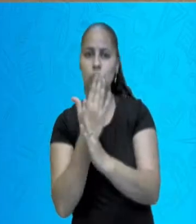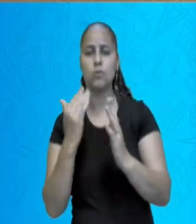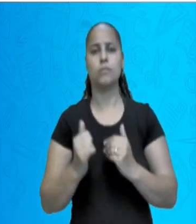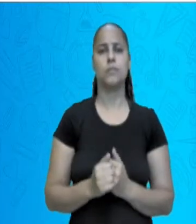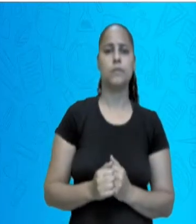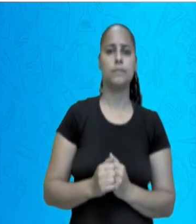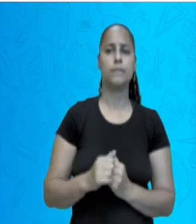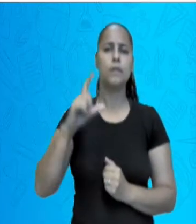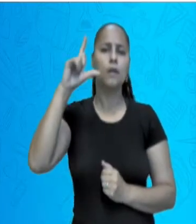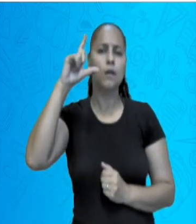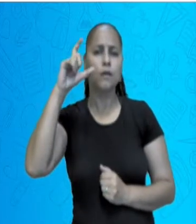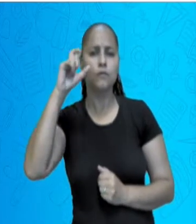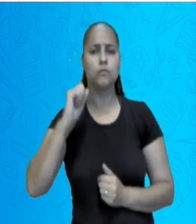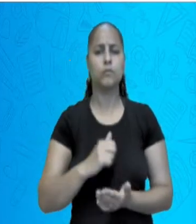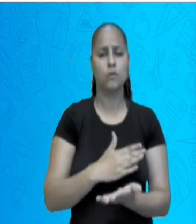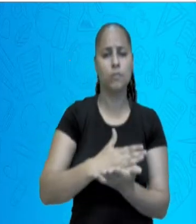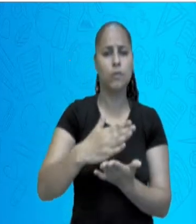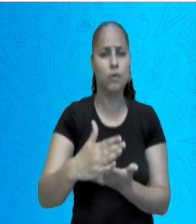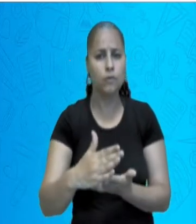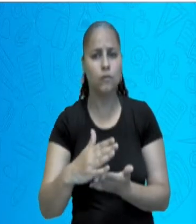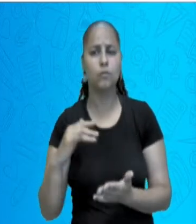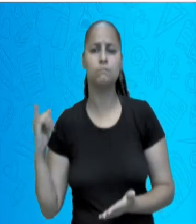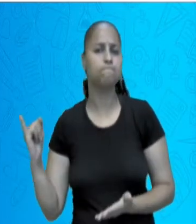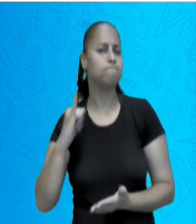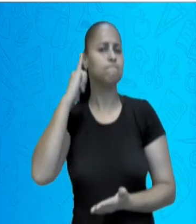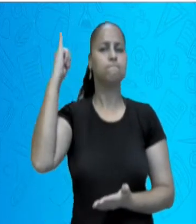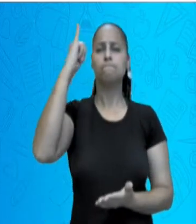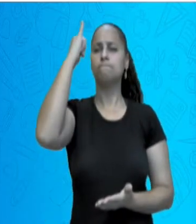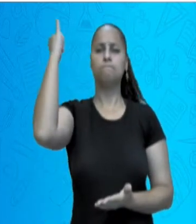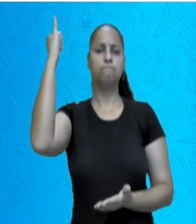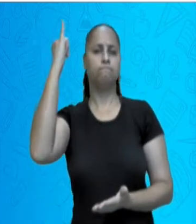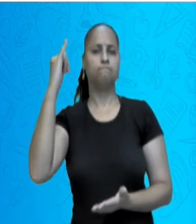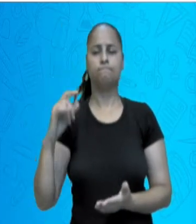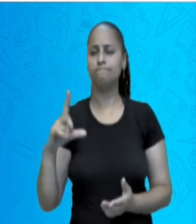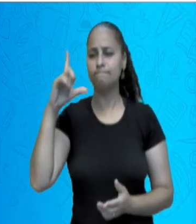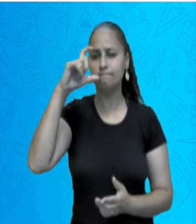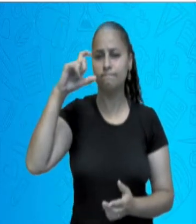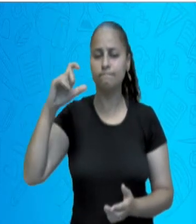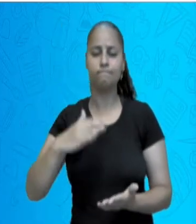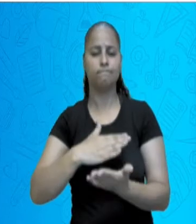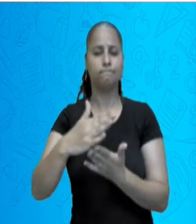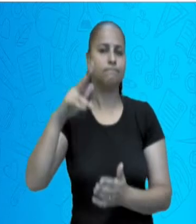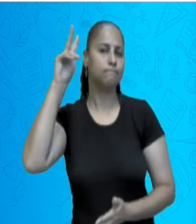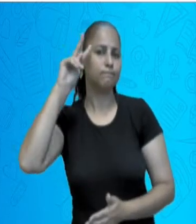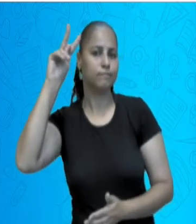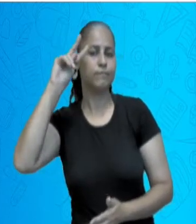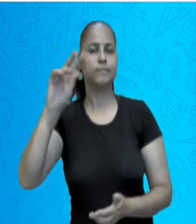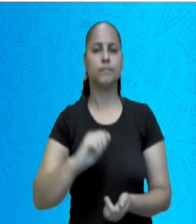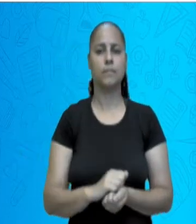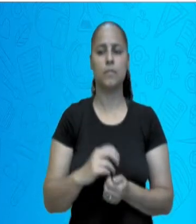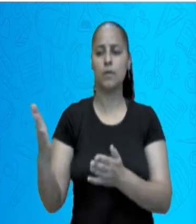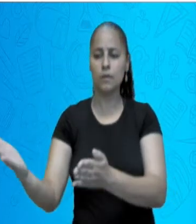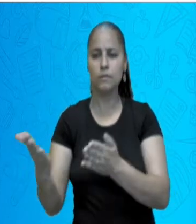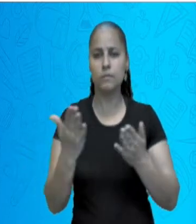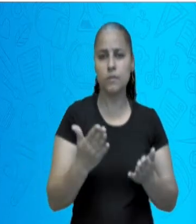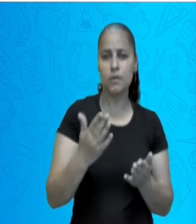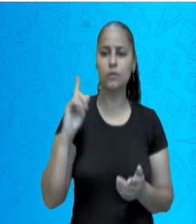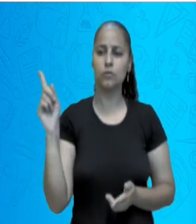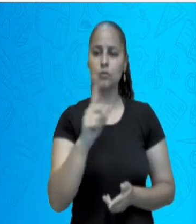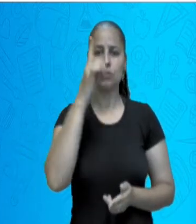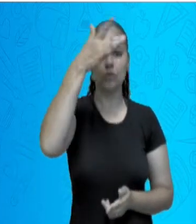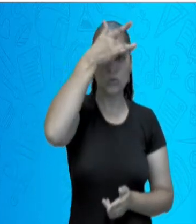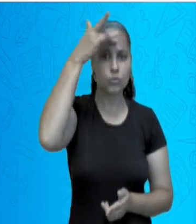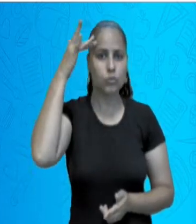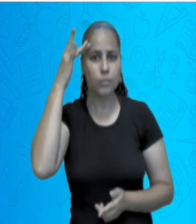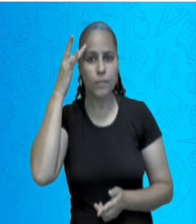A fotografia provou ser um dos maiores e mais importantes inventos da história, dando a nós um novo meio de